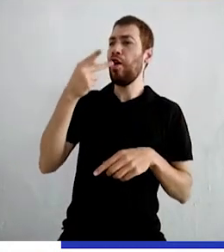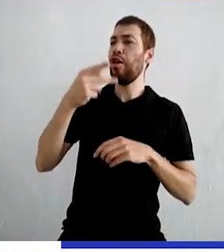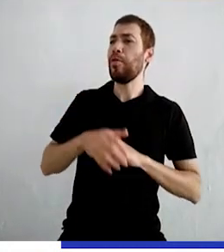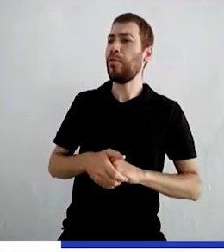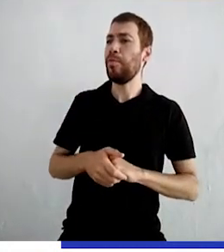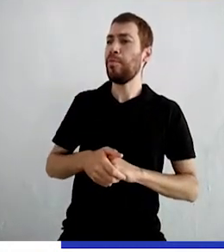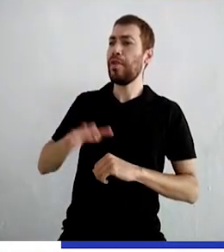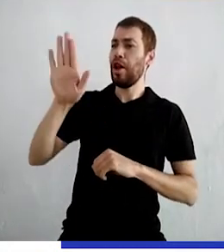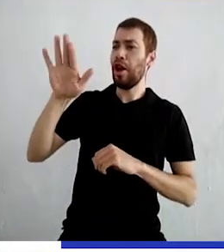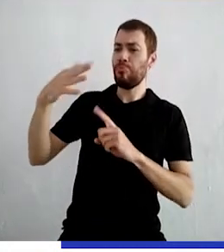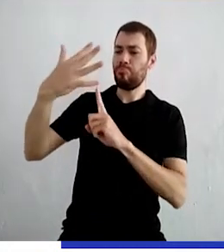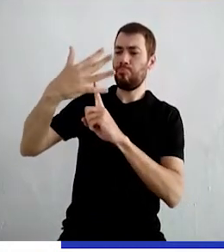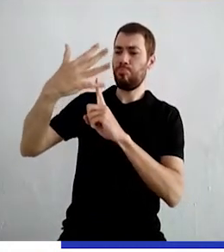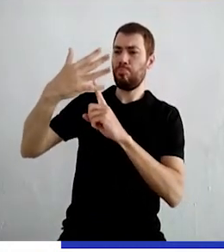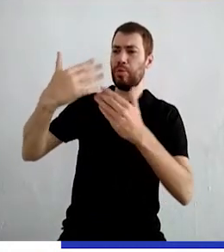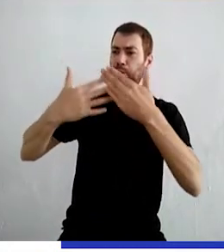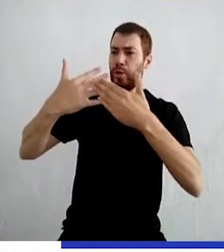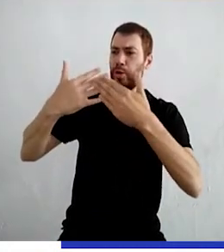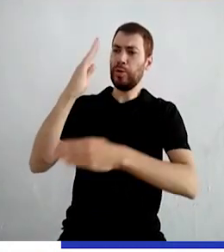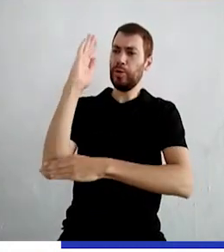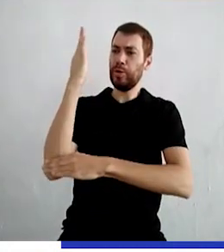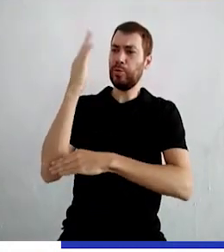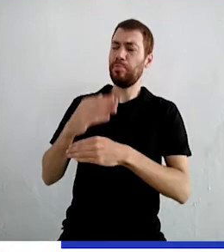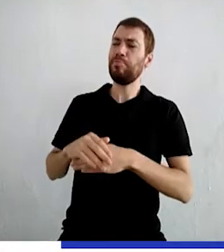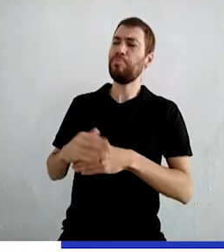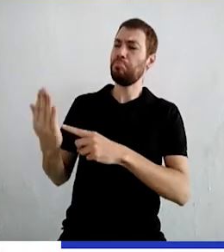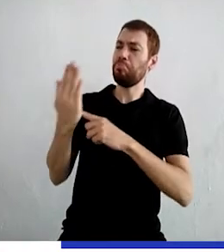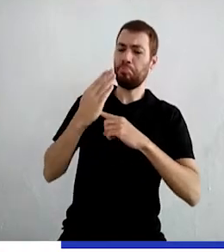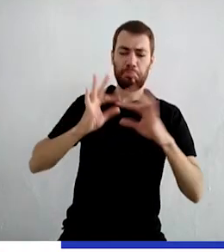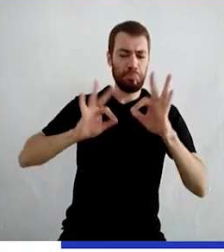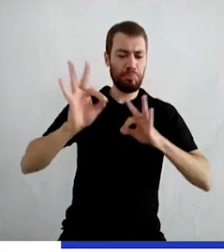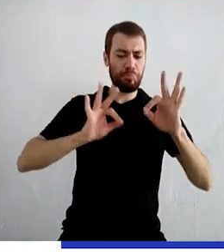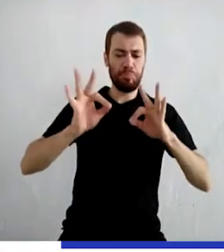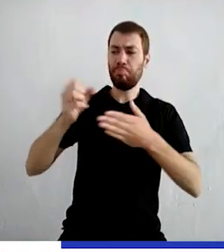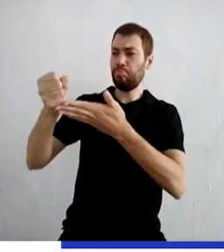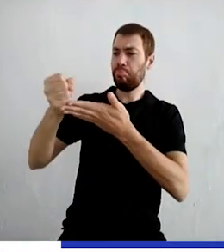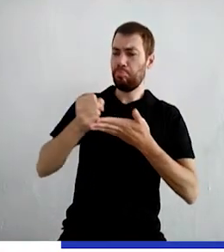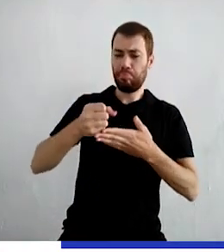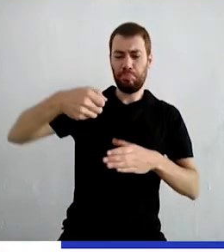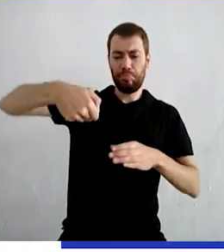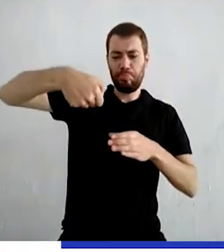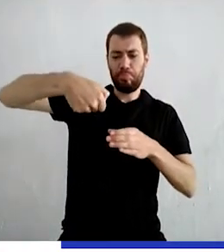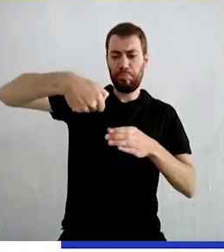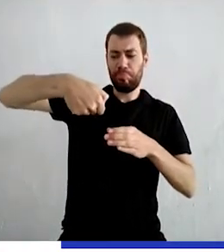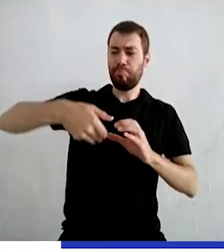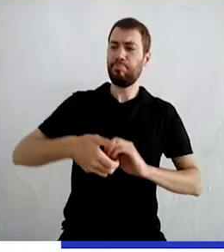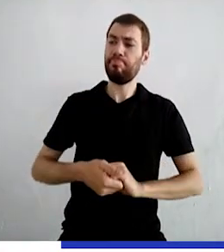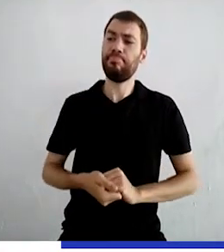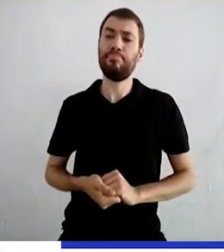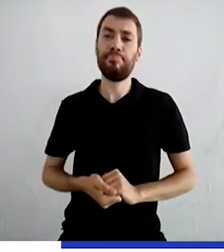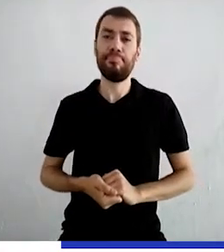Ei, bicho de palha Ajude a me preparar Me traga uma bacia